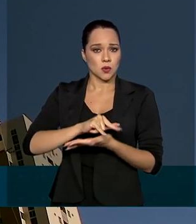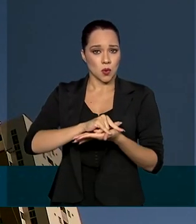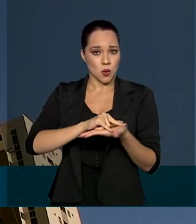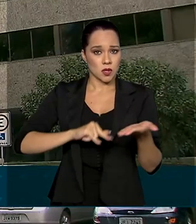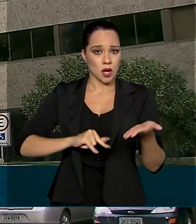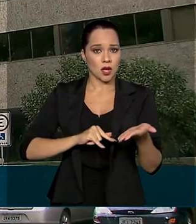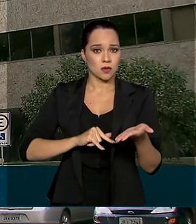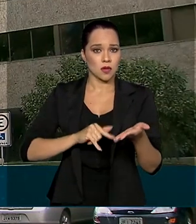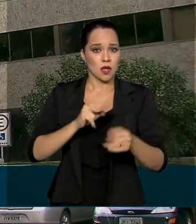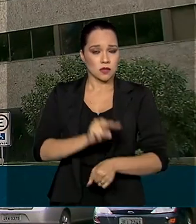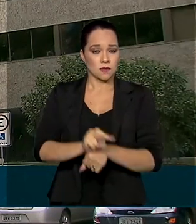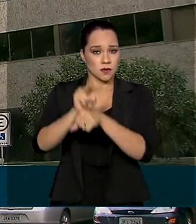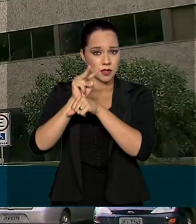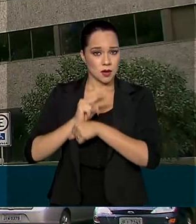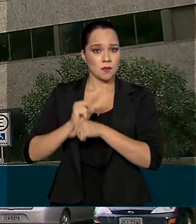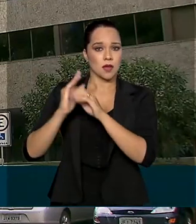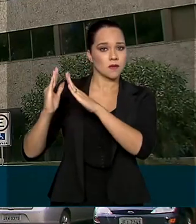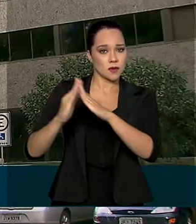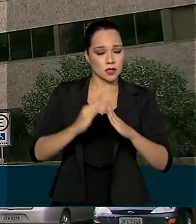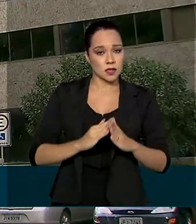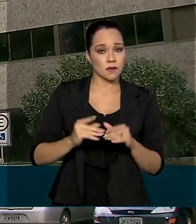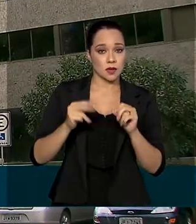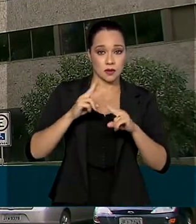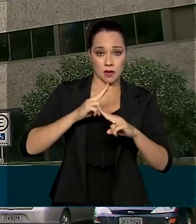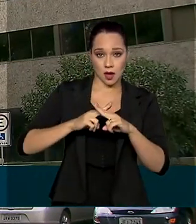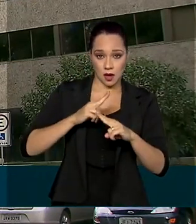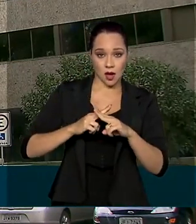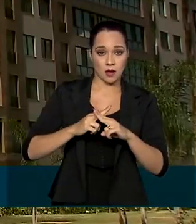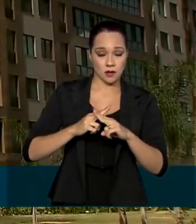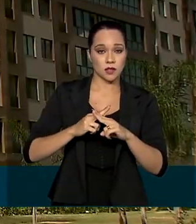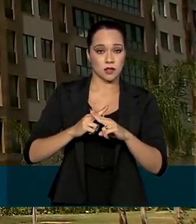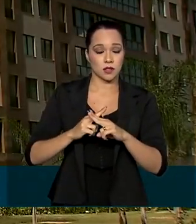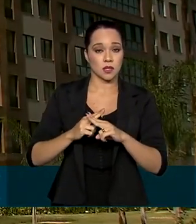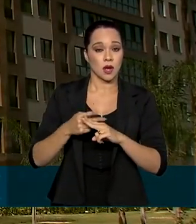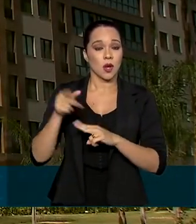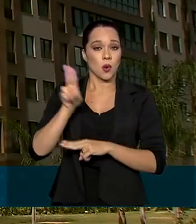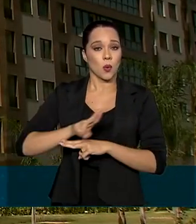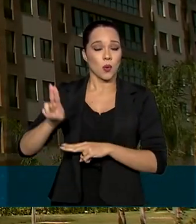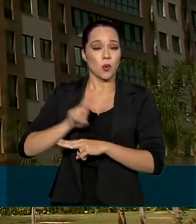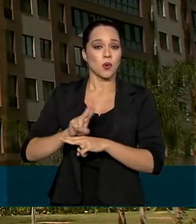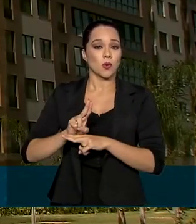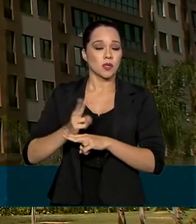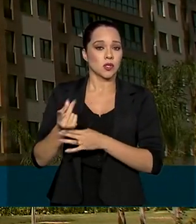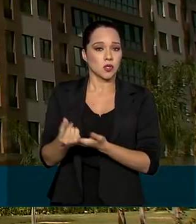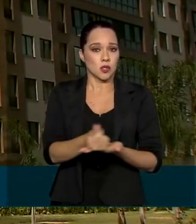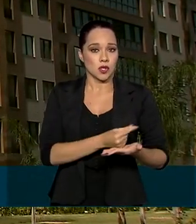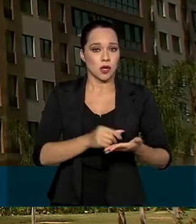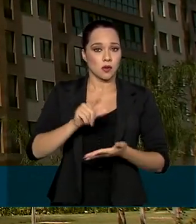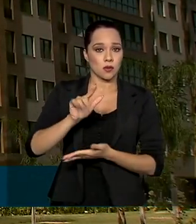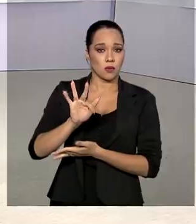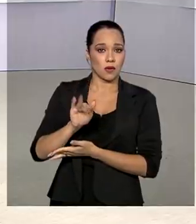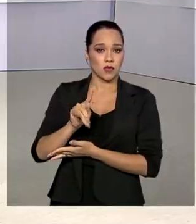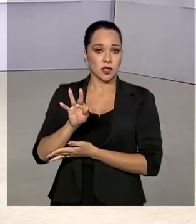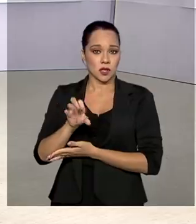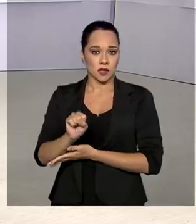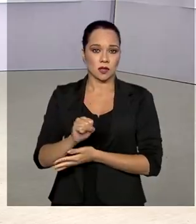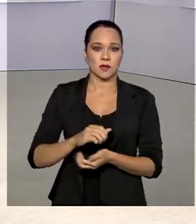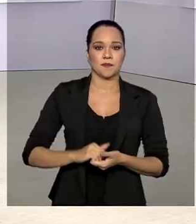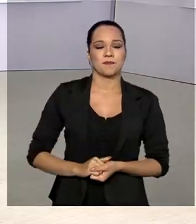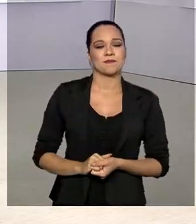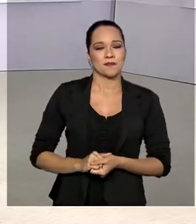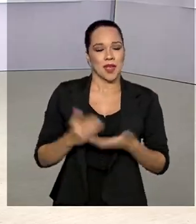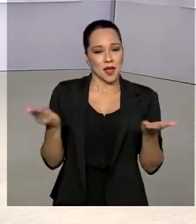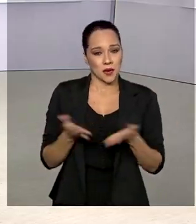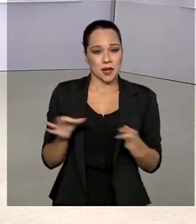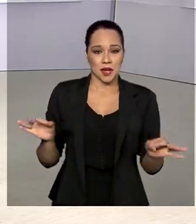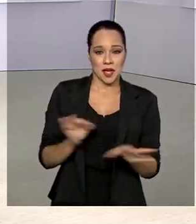financiamento habitacional feitos na Caixa Econômica Federal utilizam recursos do FGTS. A gente fica